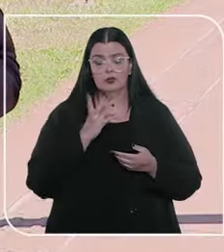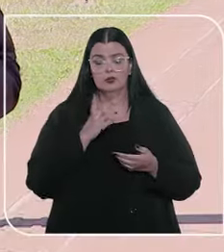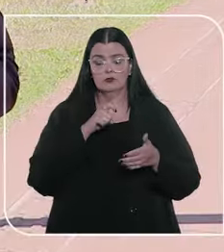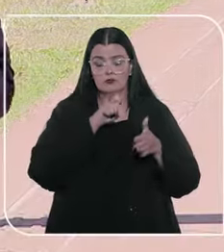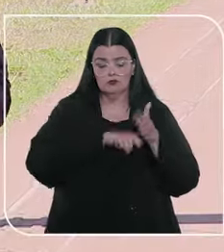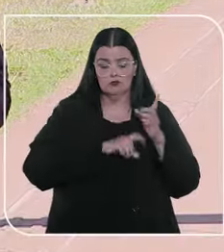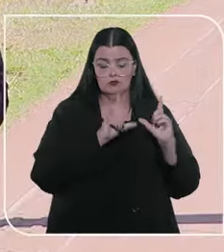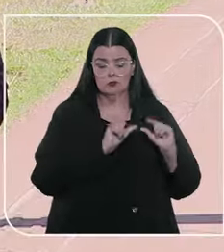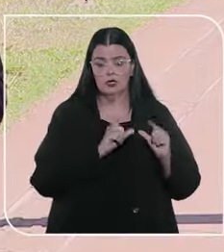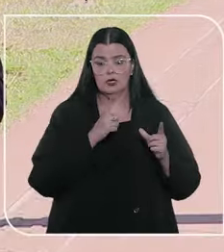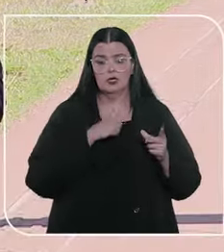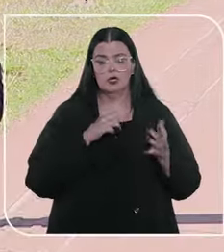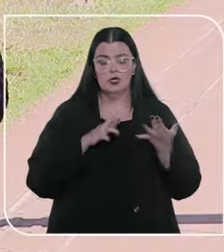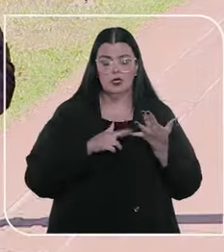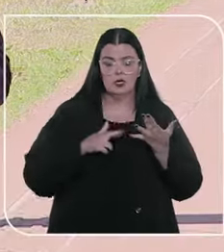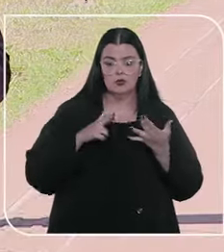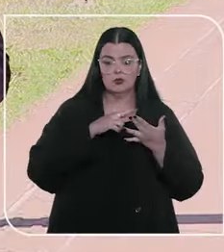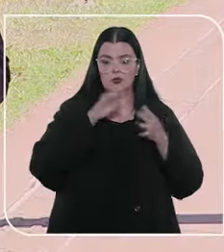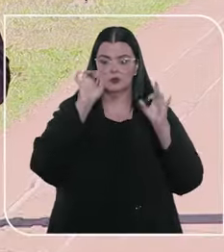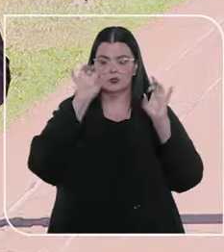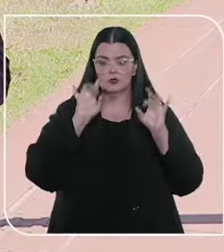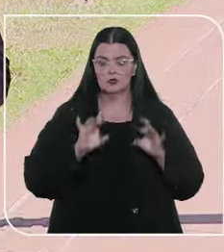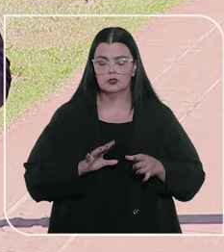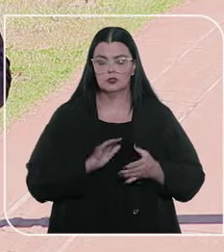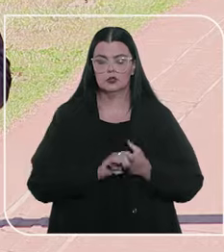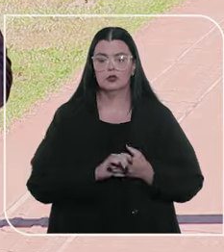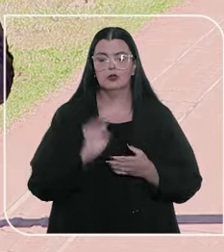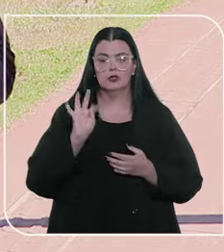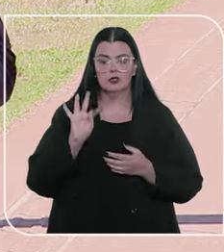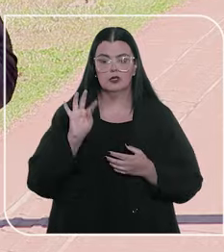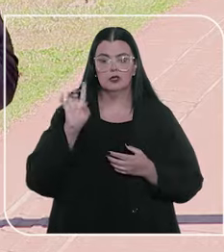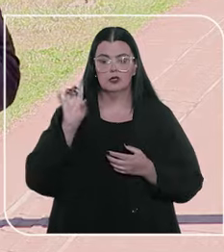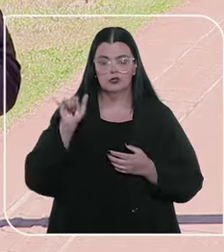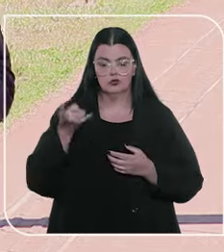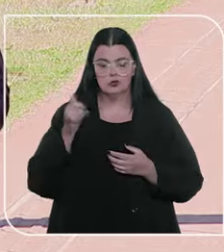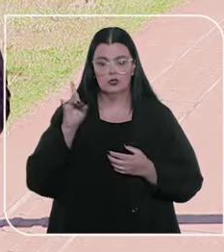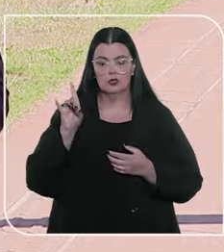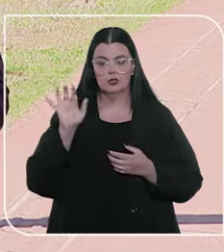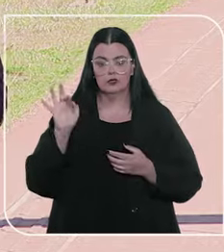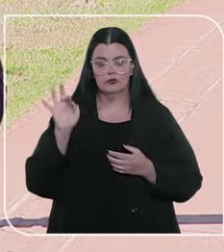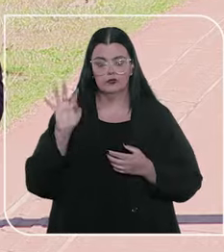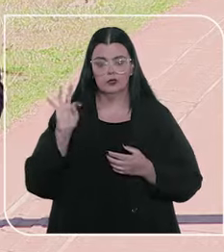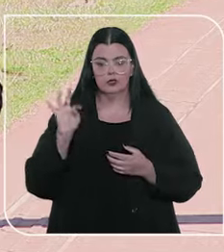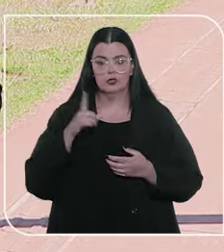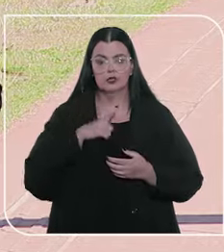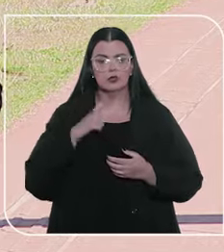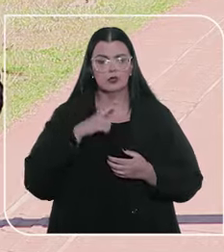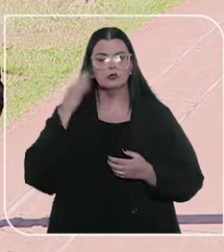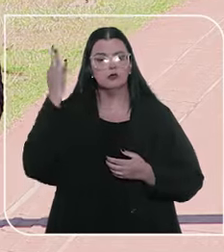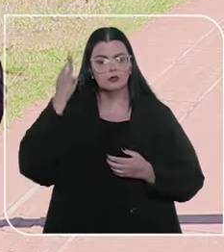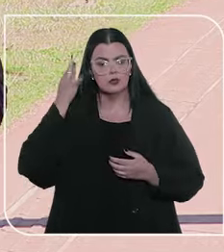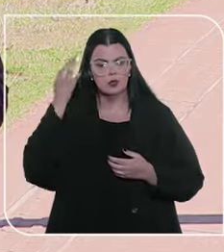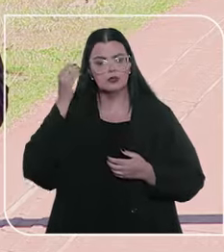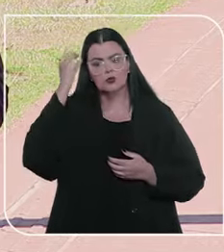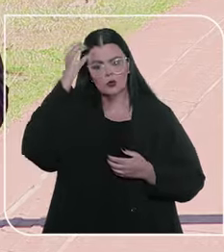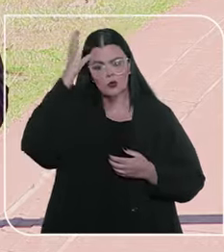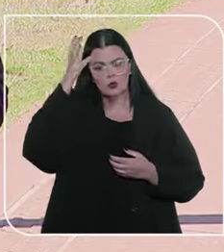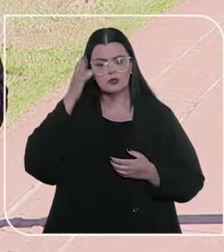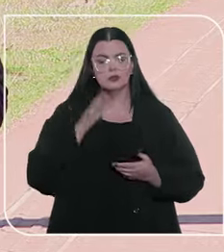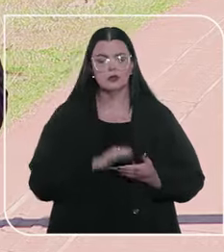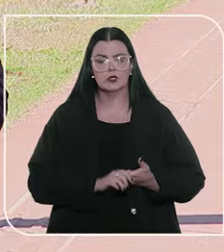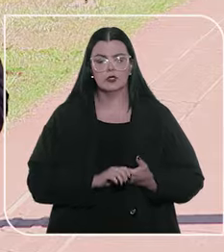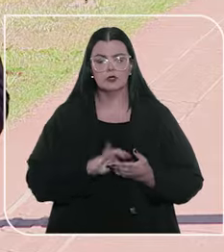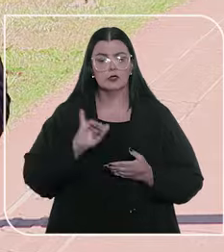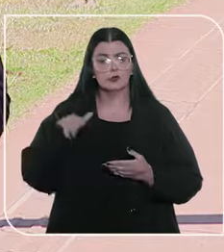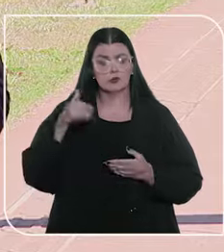do tributo. Em recurso especial, o Distrito Federal alegou que o TJDFT, mesmo tendo reconhecido a tese firmada pelo Superior